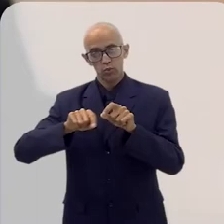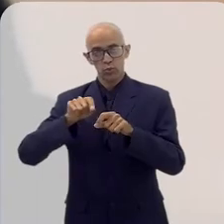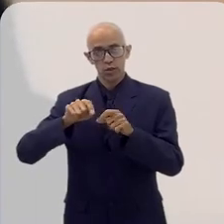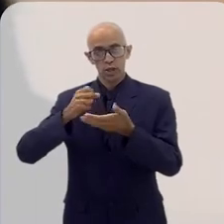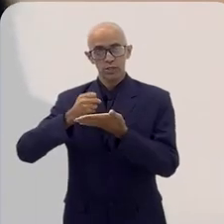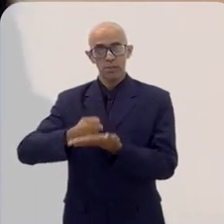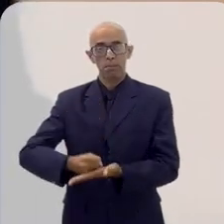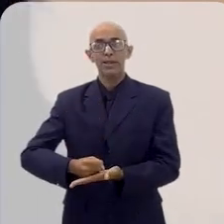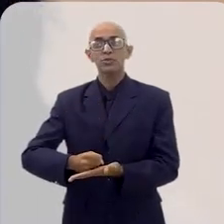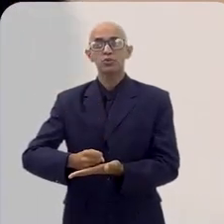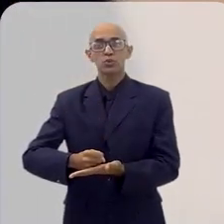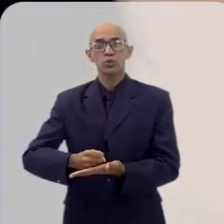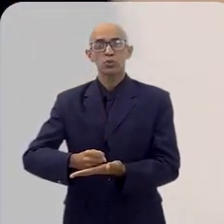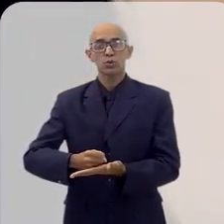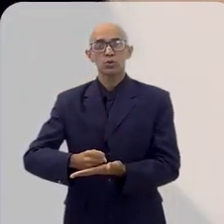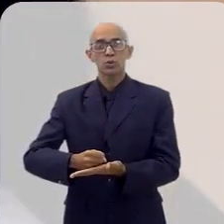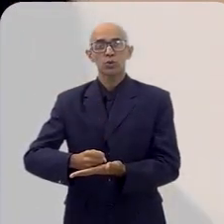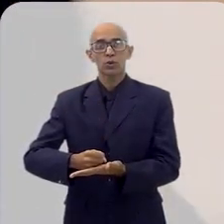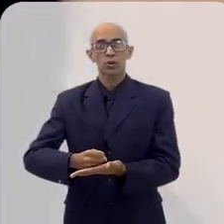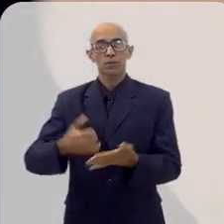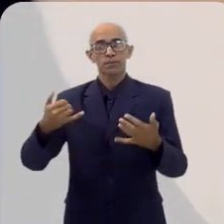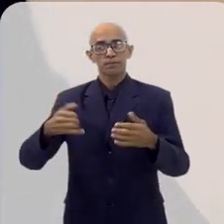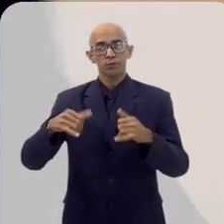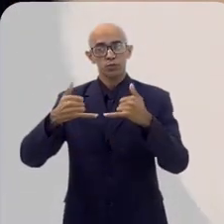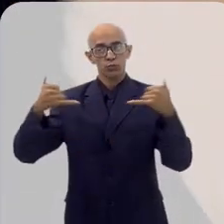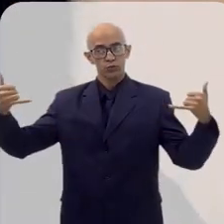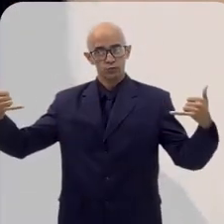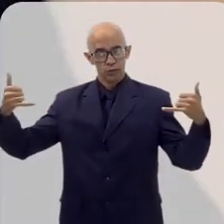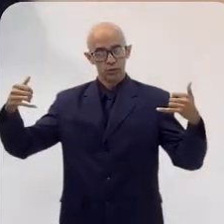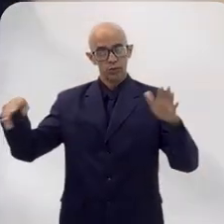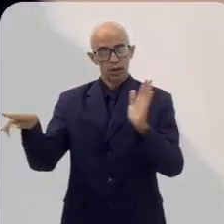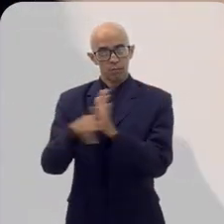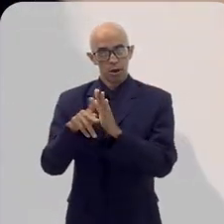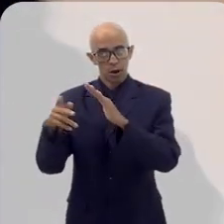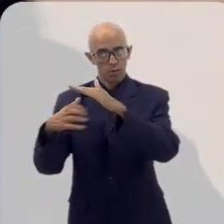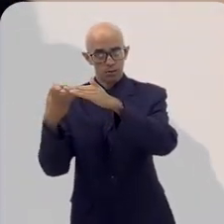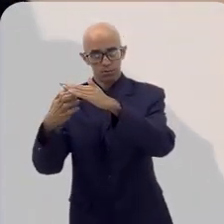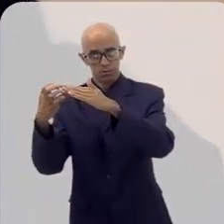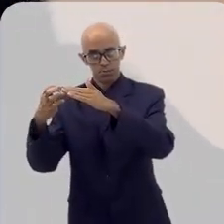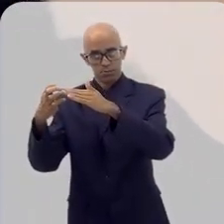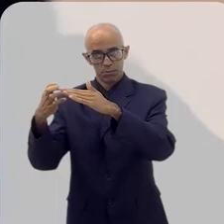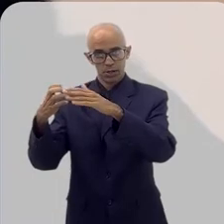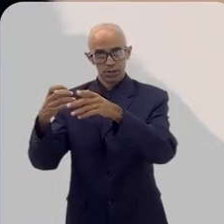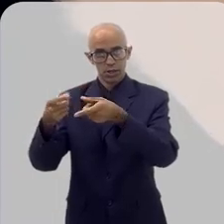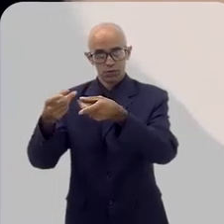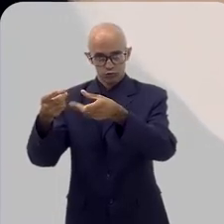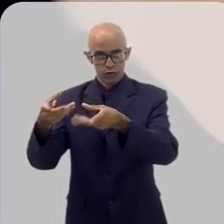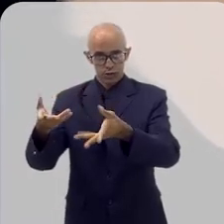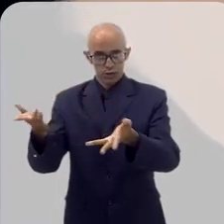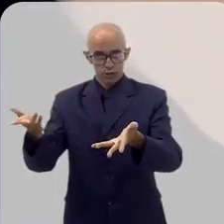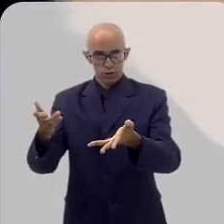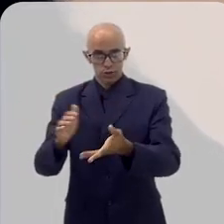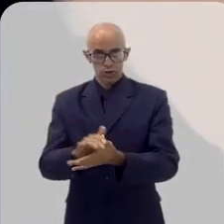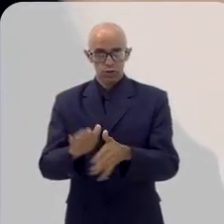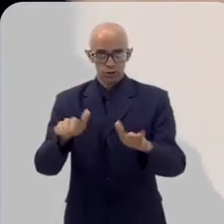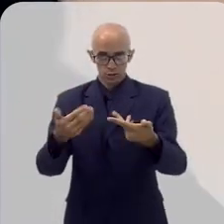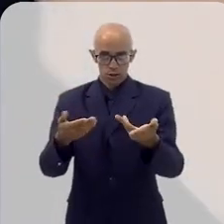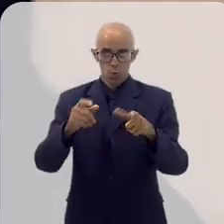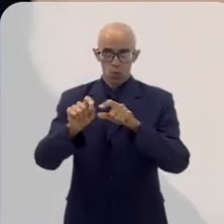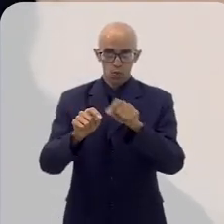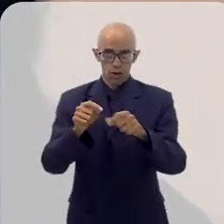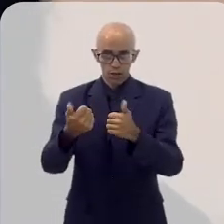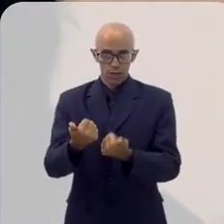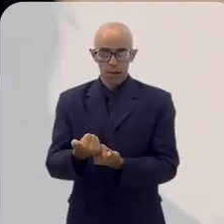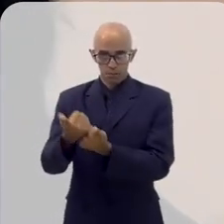sobrecarga, quando você usa energia solar, você está tirando a sobrecarga dos fios da rede de transmissão. Então,